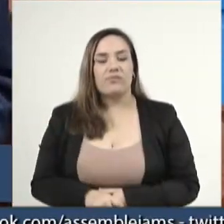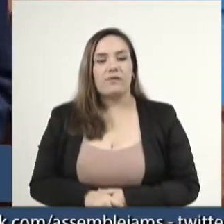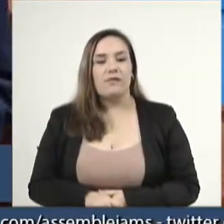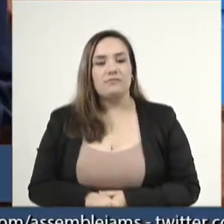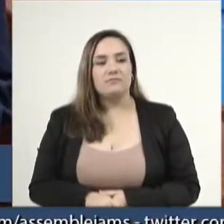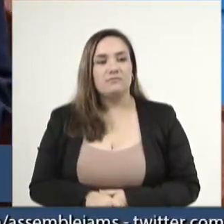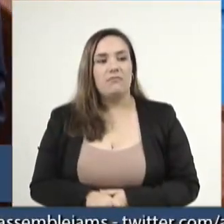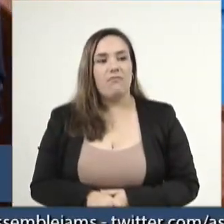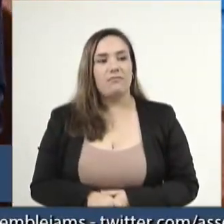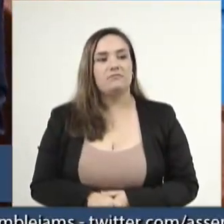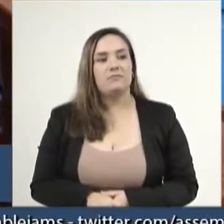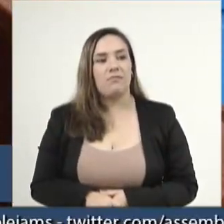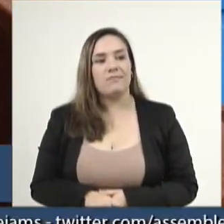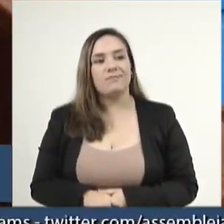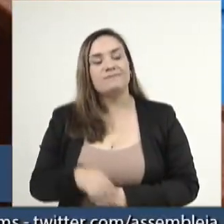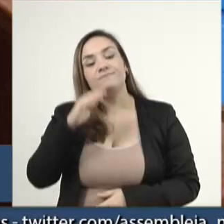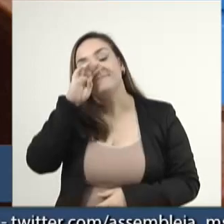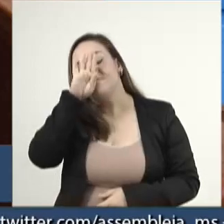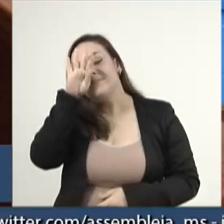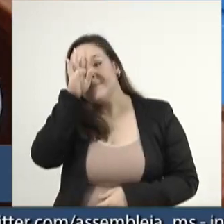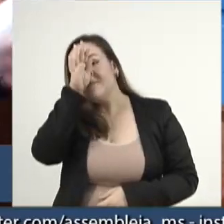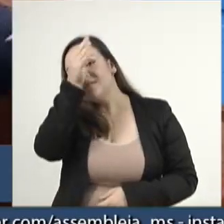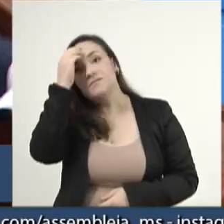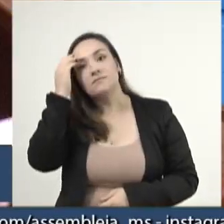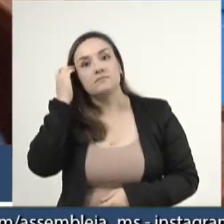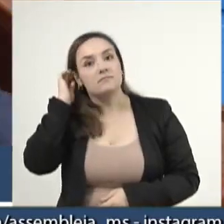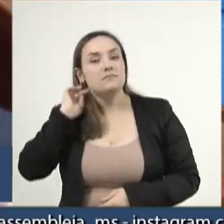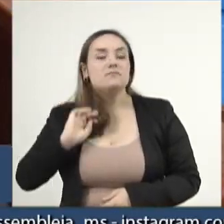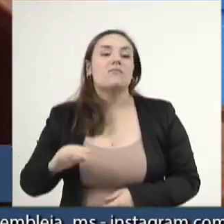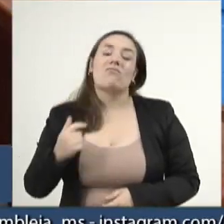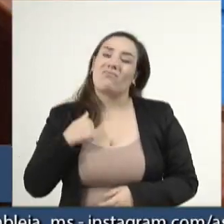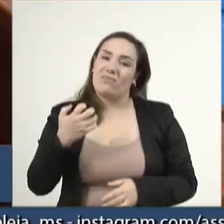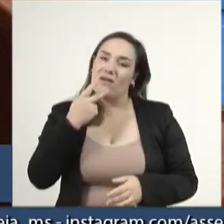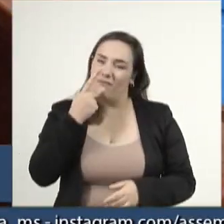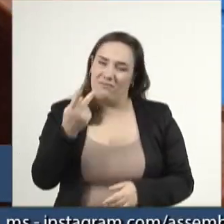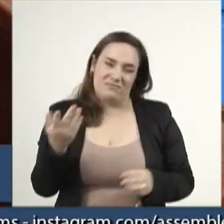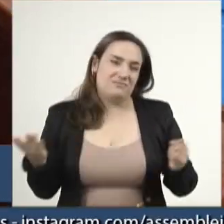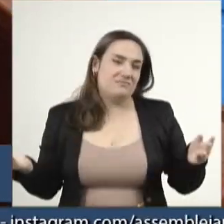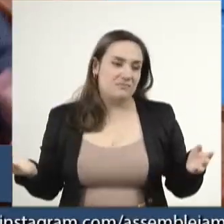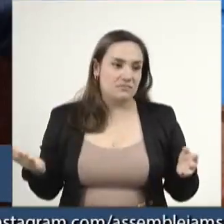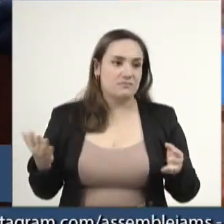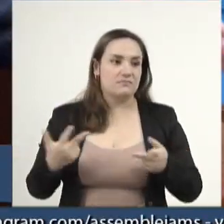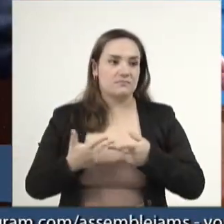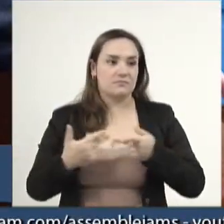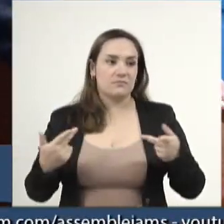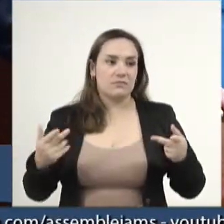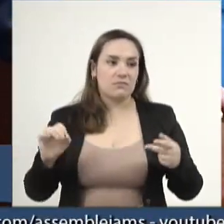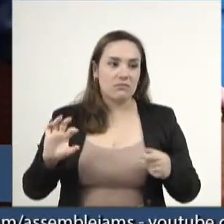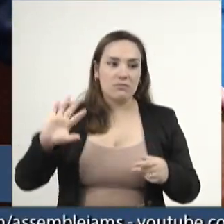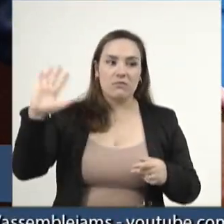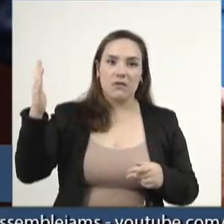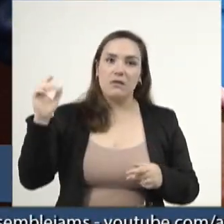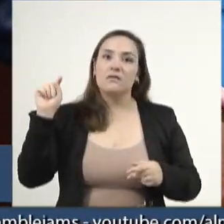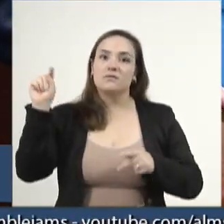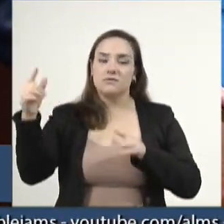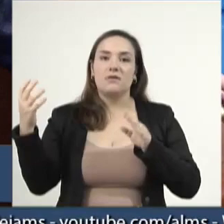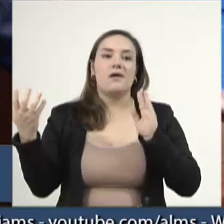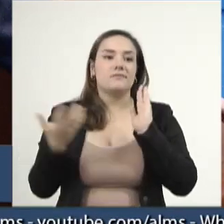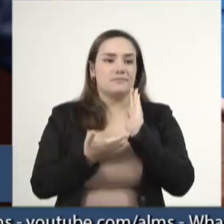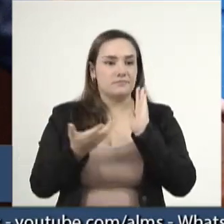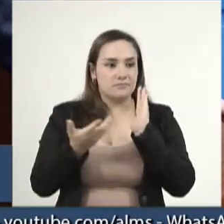eu quero fazer um comentário sobre o que vem acontecendo na Câmara Federal,